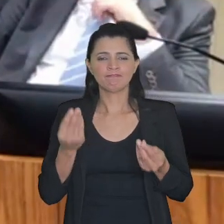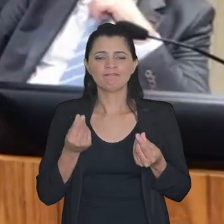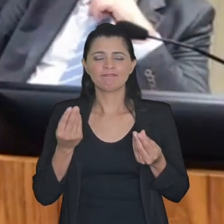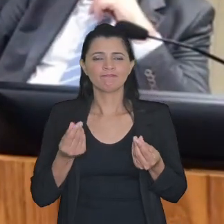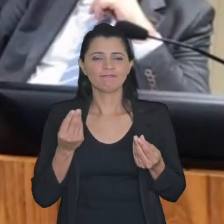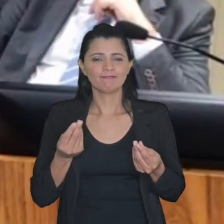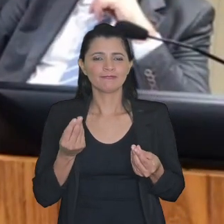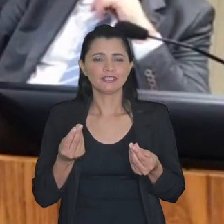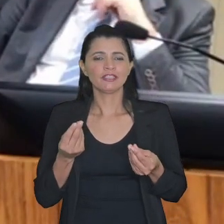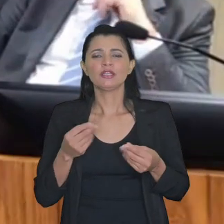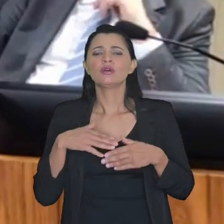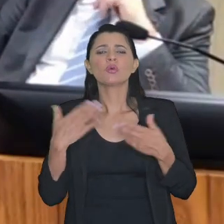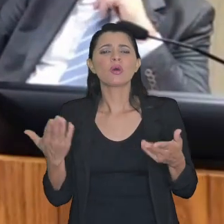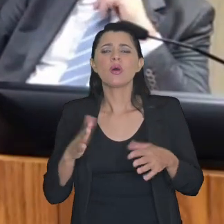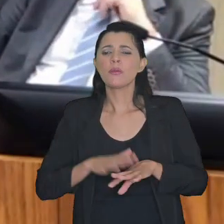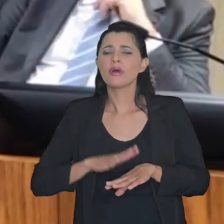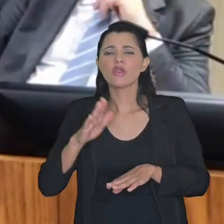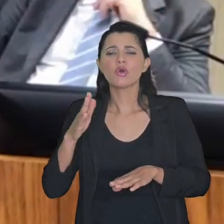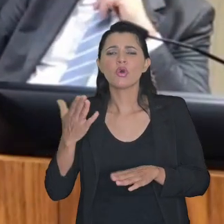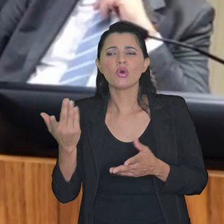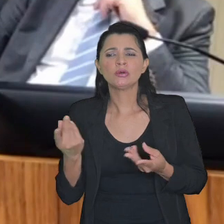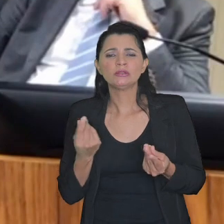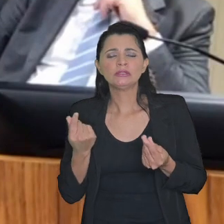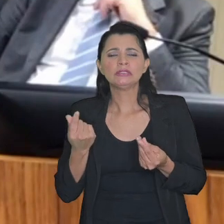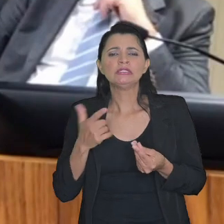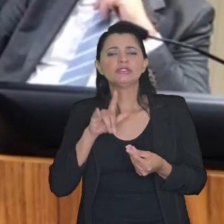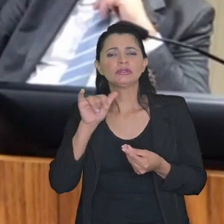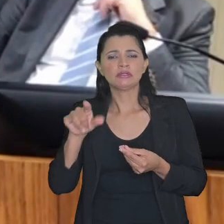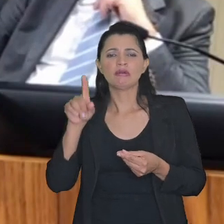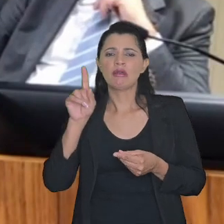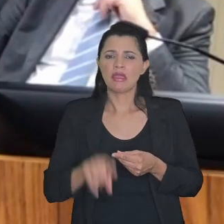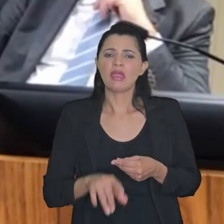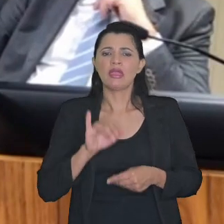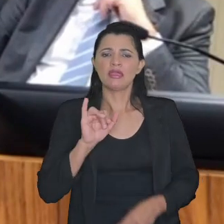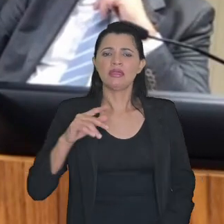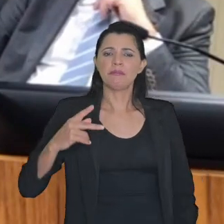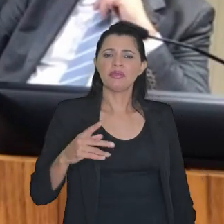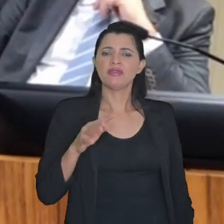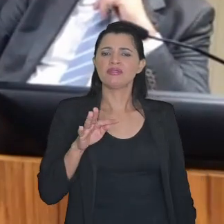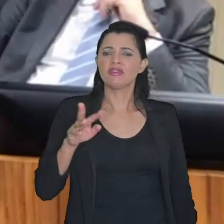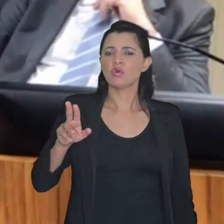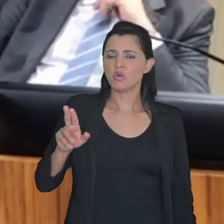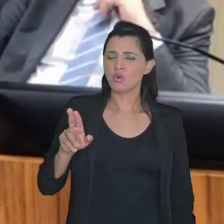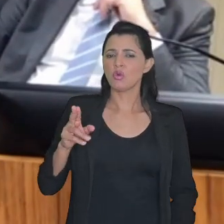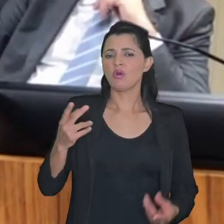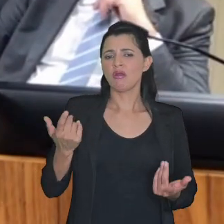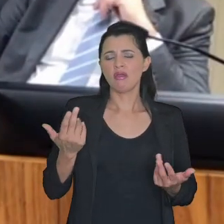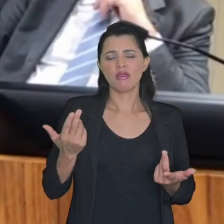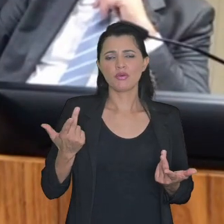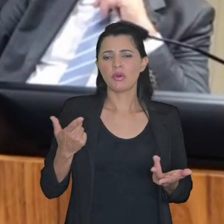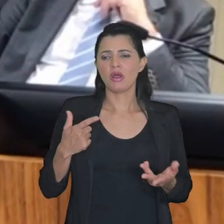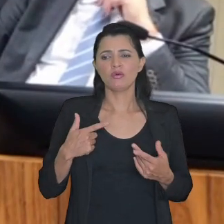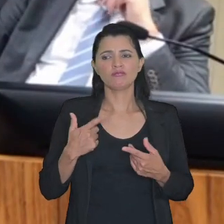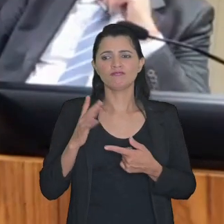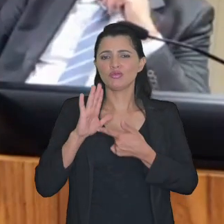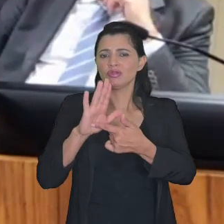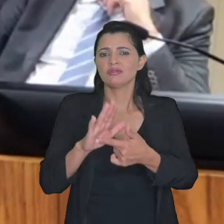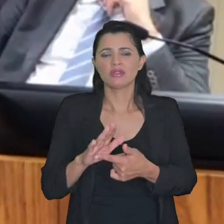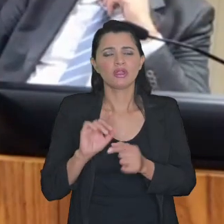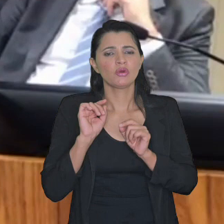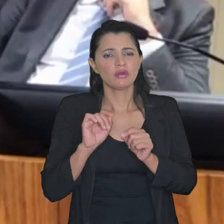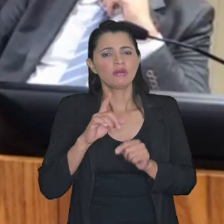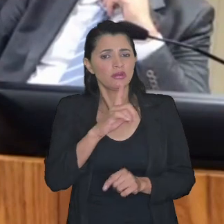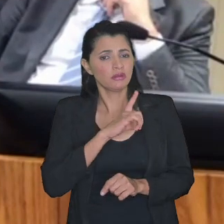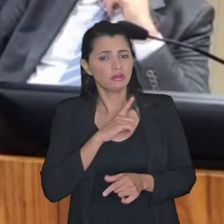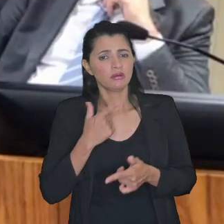sobre o qual recai maior nível de litigiosidade é IPTU é passar um atestado claro de